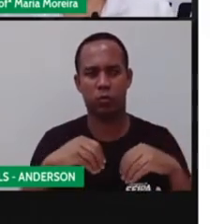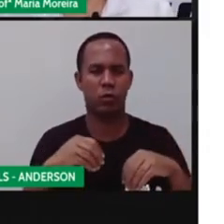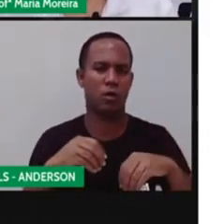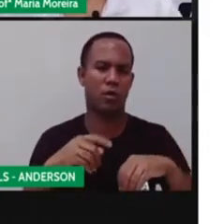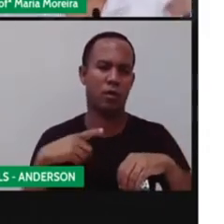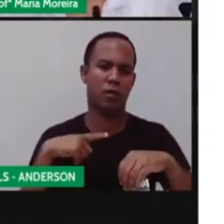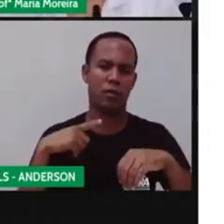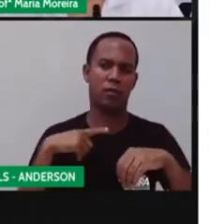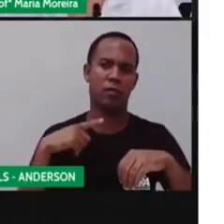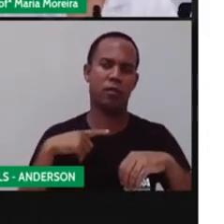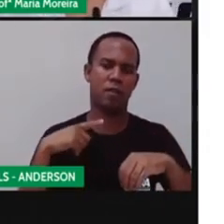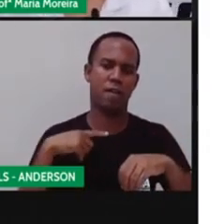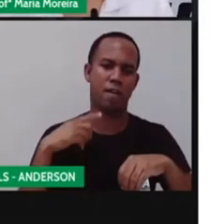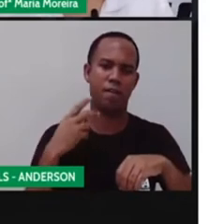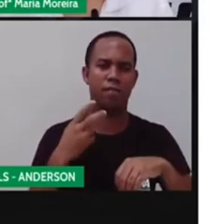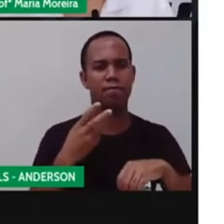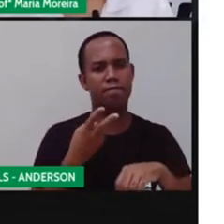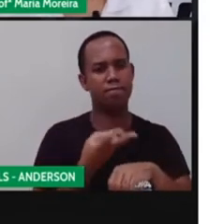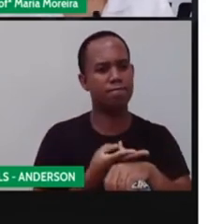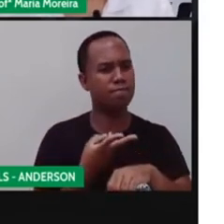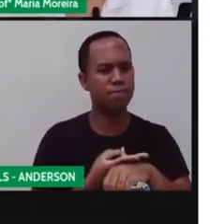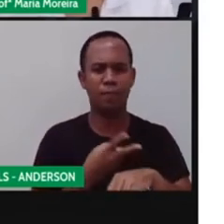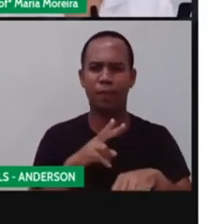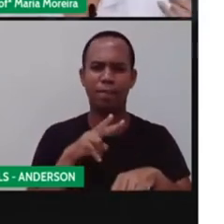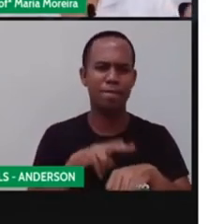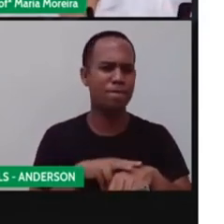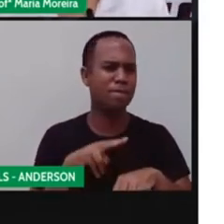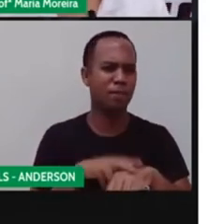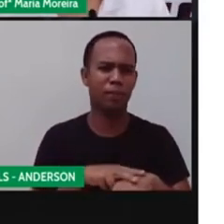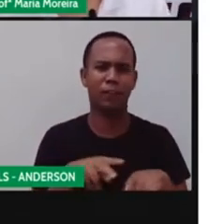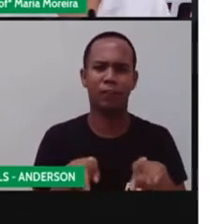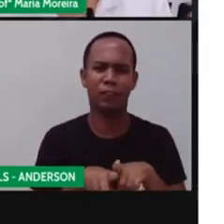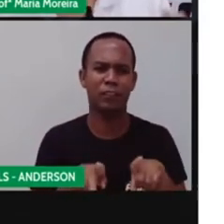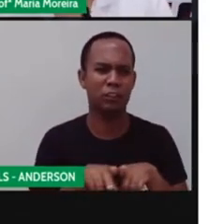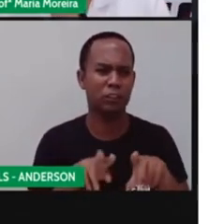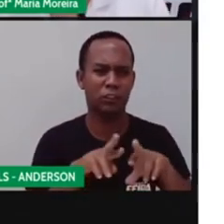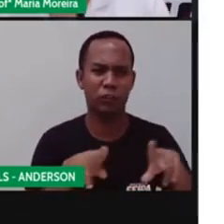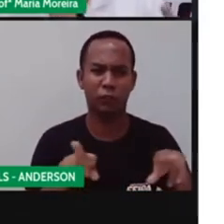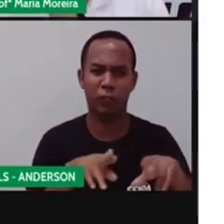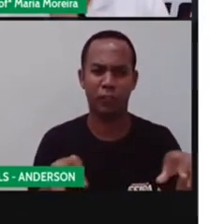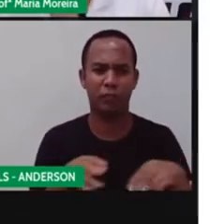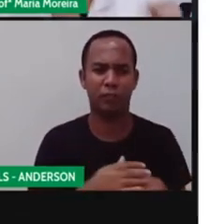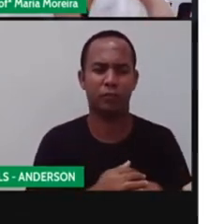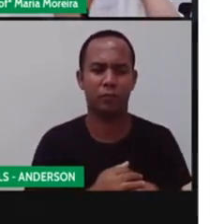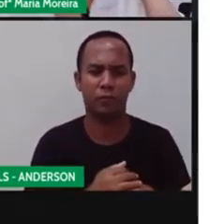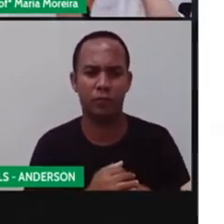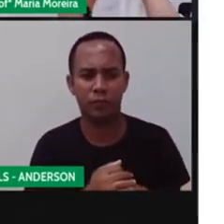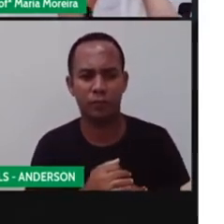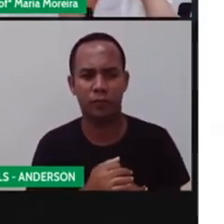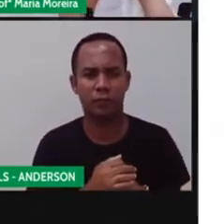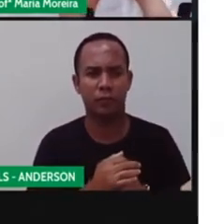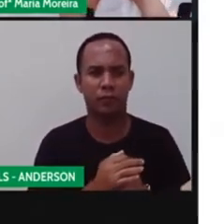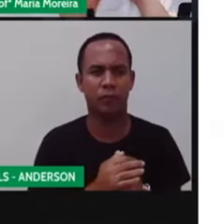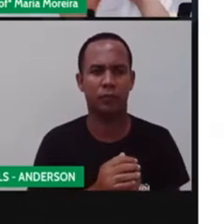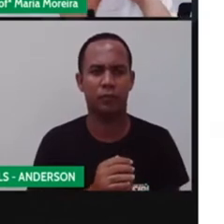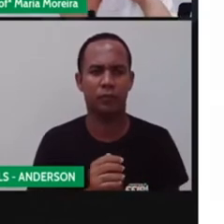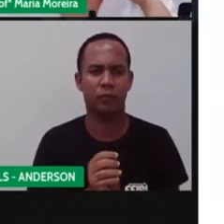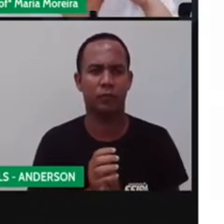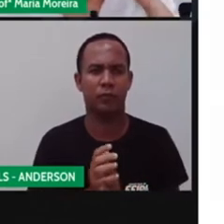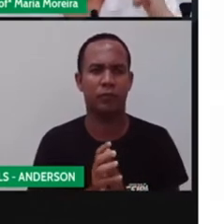Temos aí carros, ó, de várias coisas diferentes. Temos até carros em cerâmica, mas na maioria das vezes, os carros em cerâmica são para